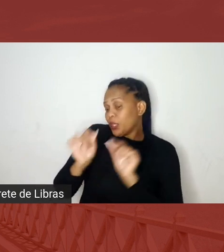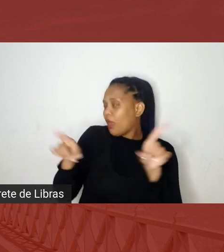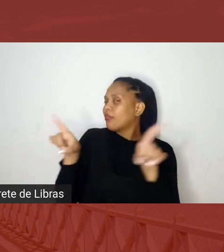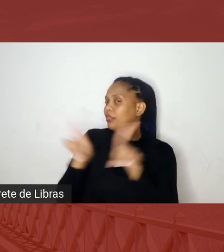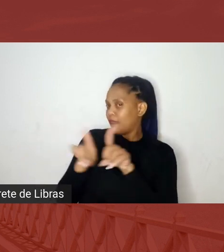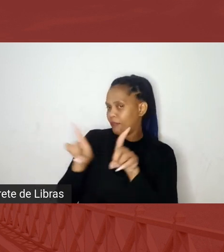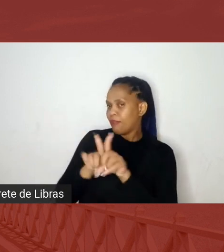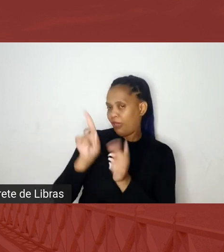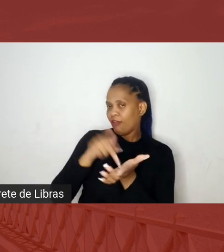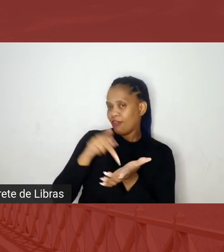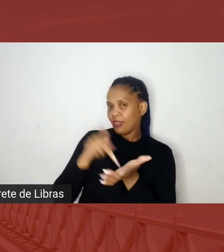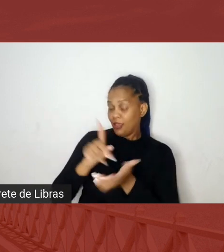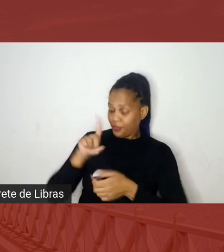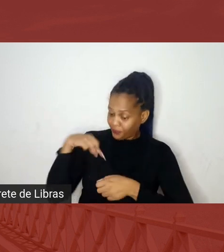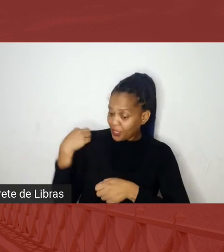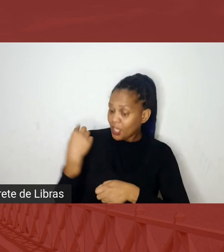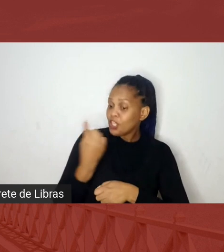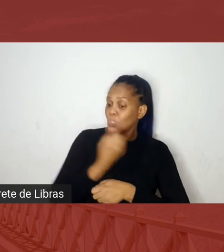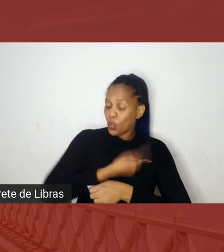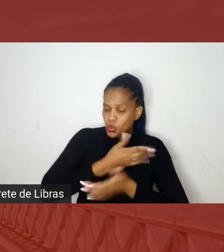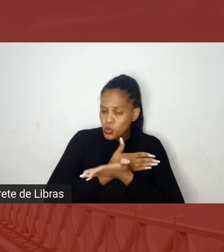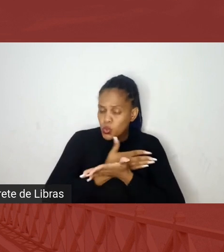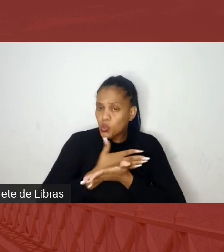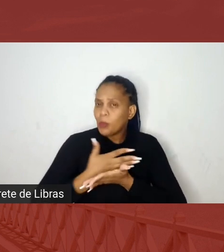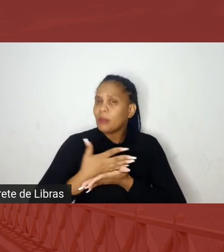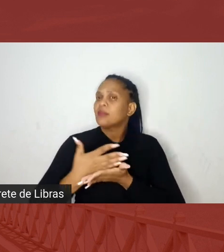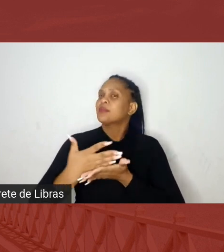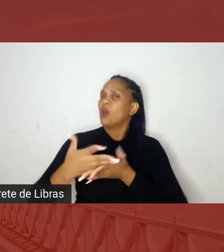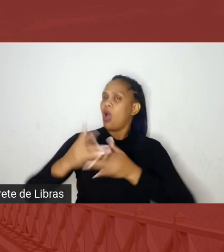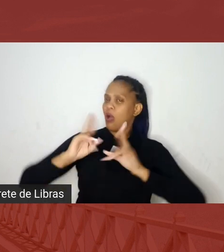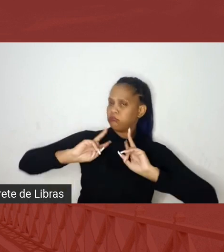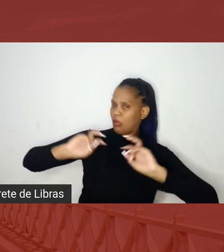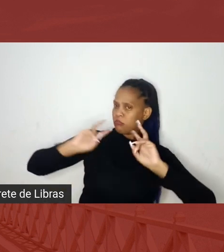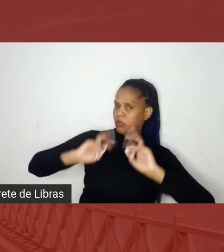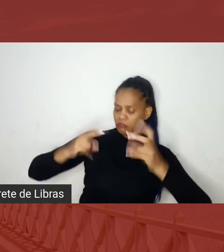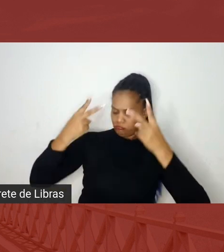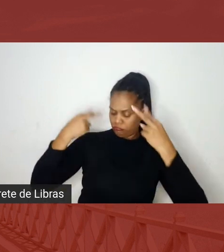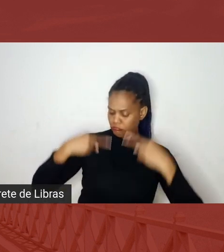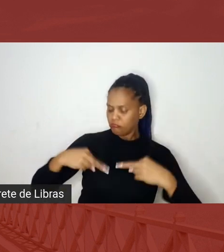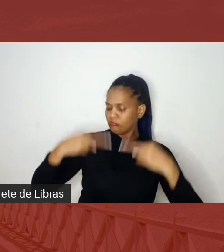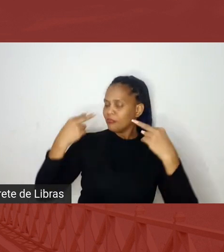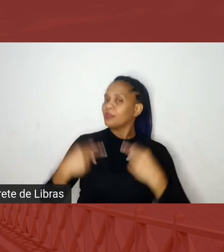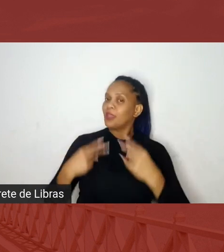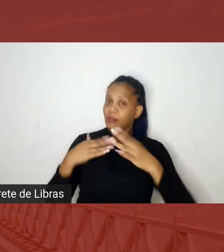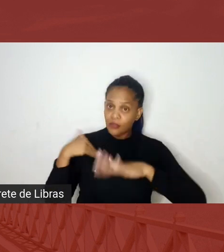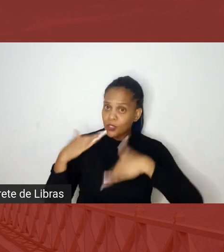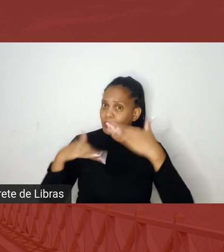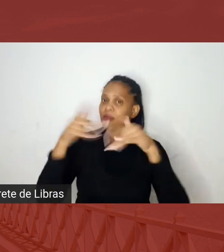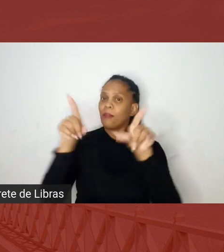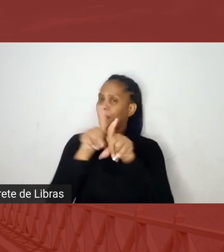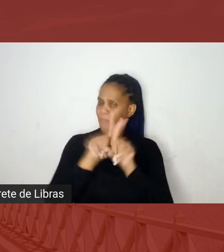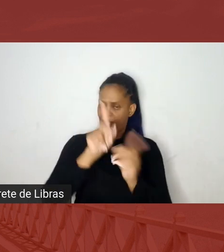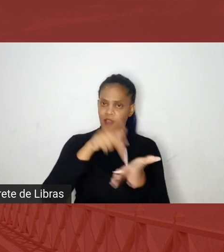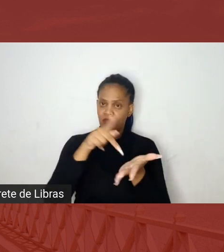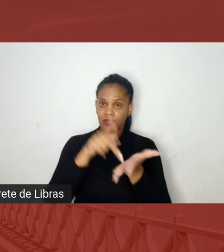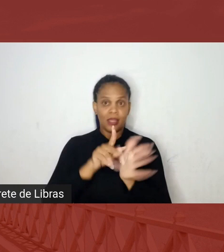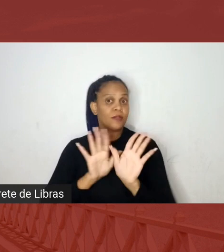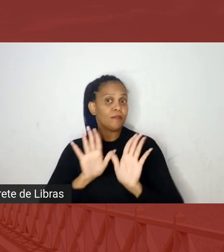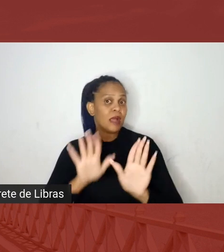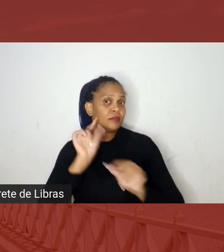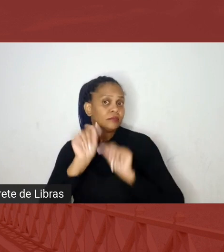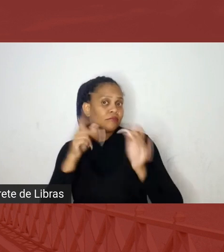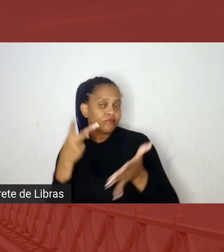e que nós passamos a nos reconhecer através desses estudos e processos, também é fato, só que o que que acontece, de